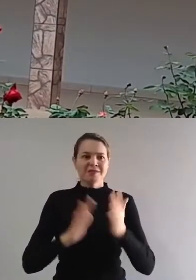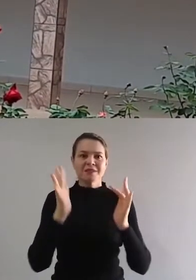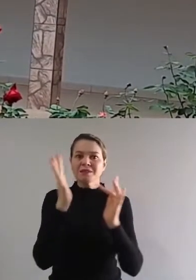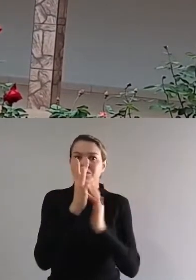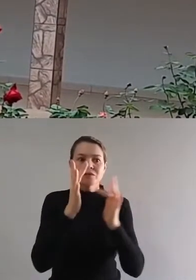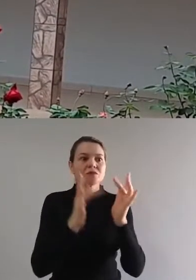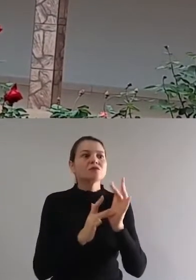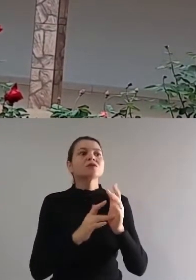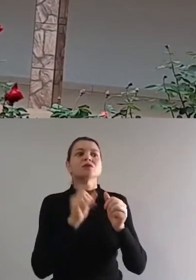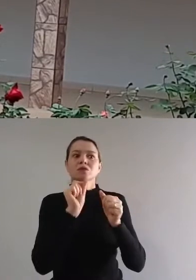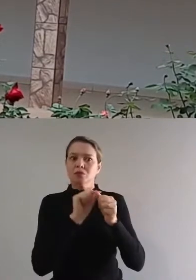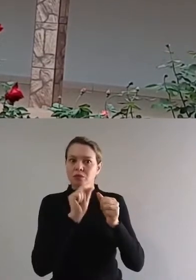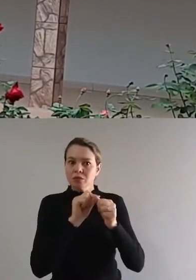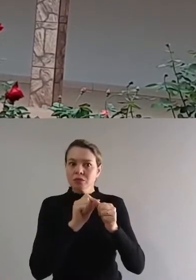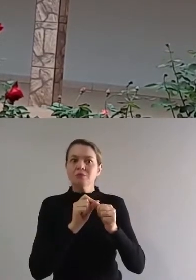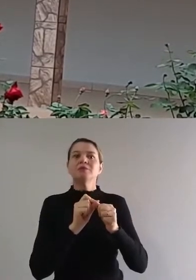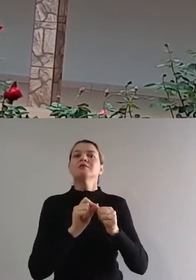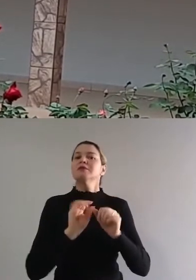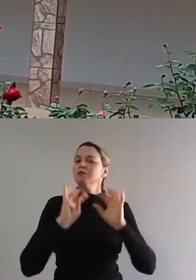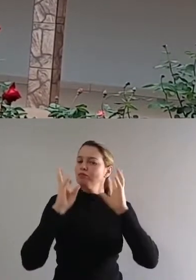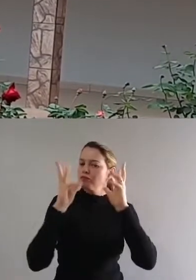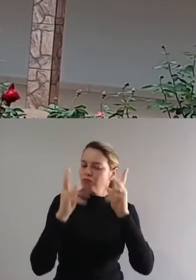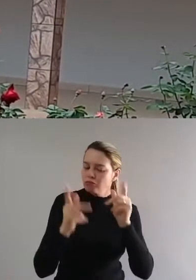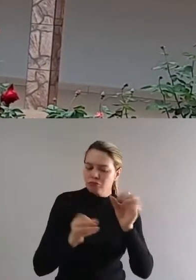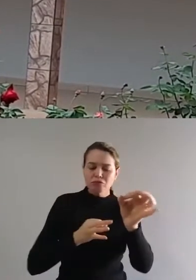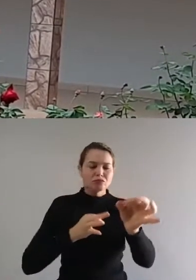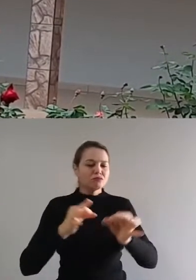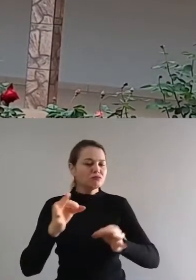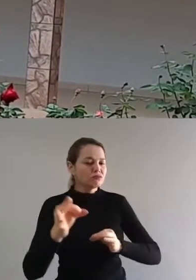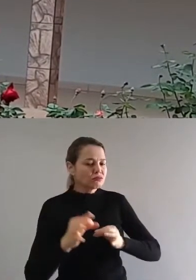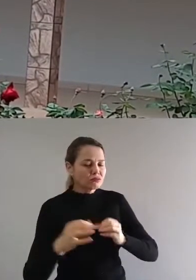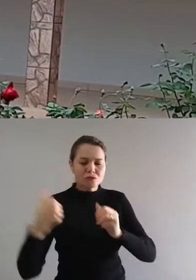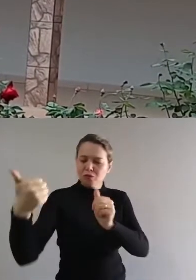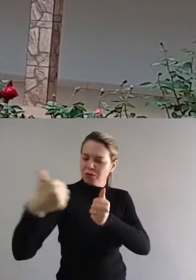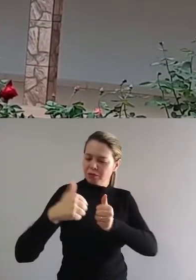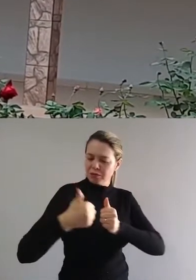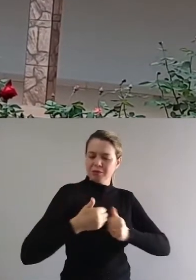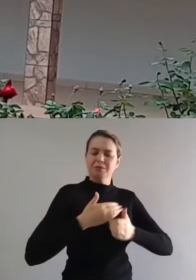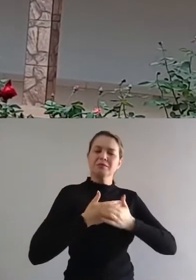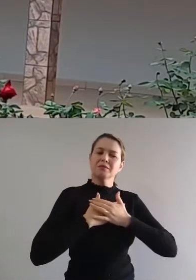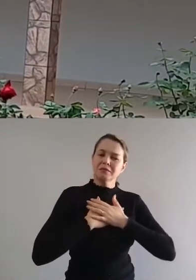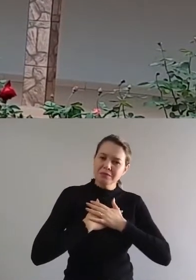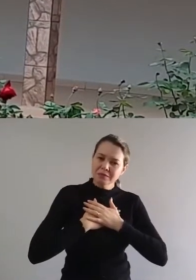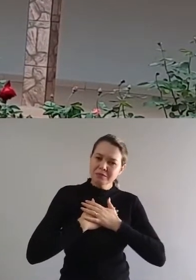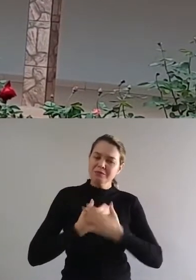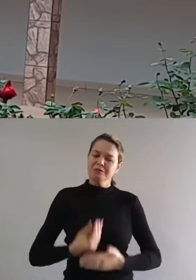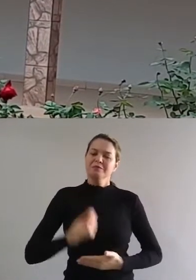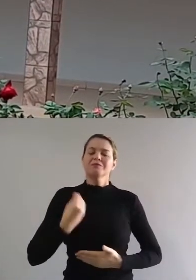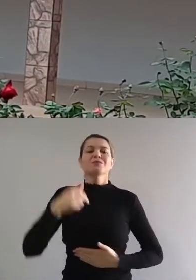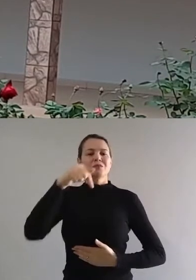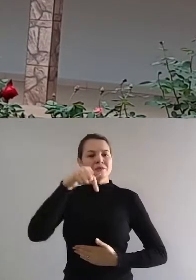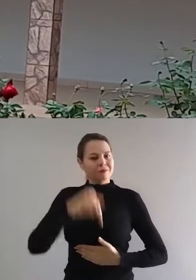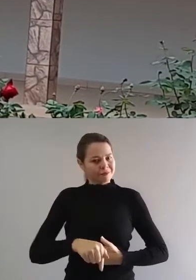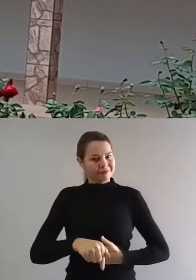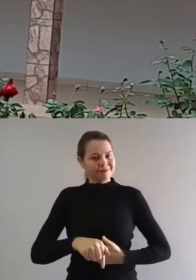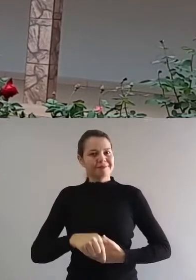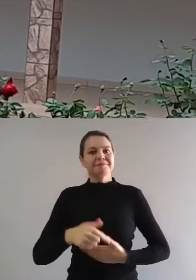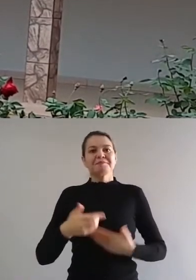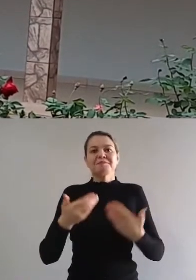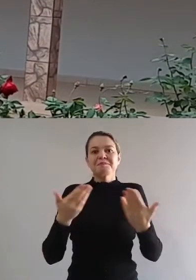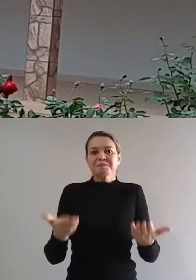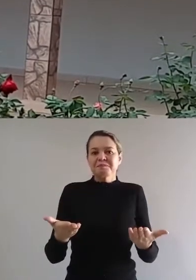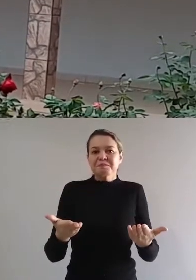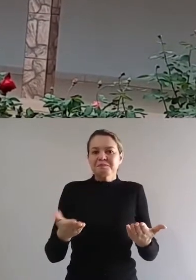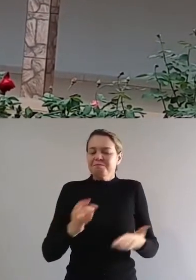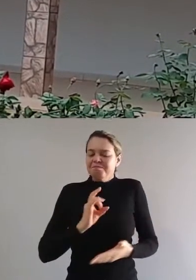preparou, foi Ele que me trouxe. E por isso que eu estou aqui. Então, não precisa temer, não precisa